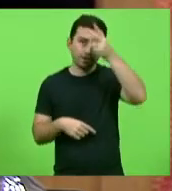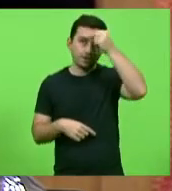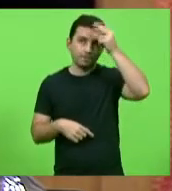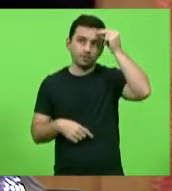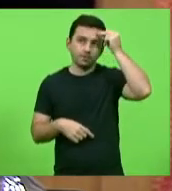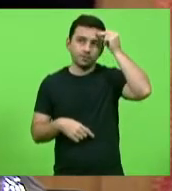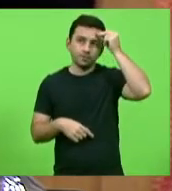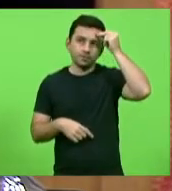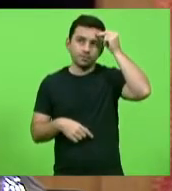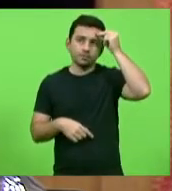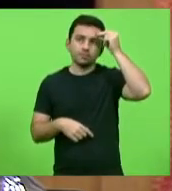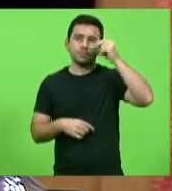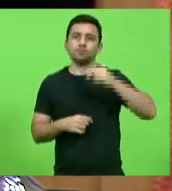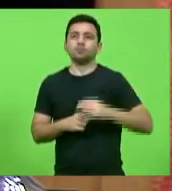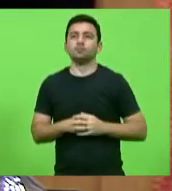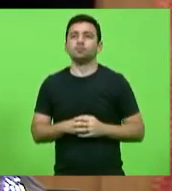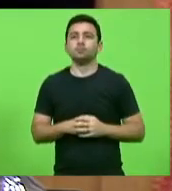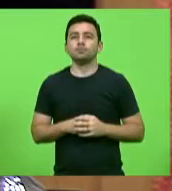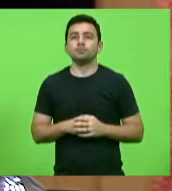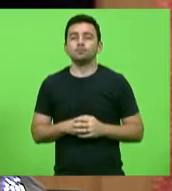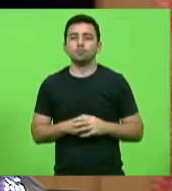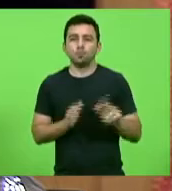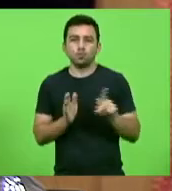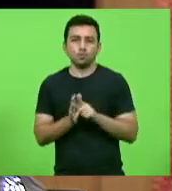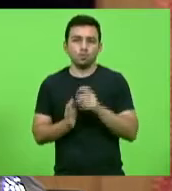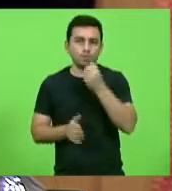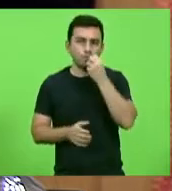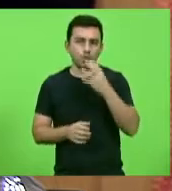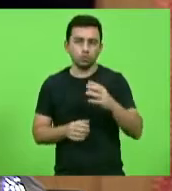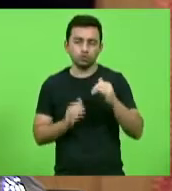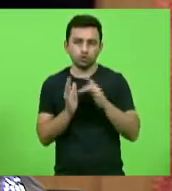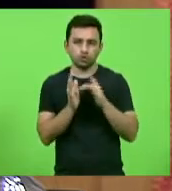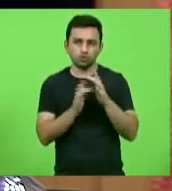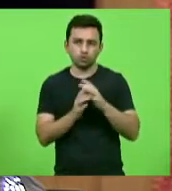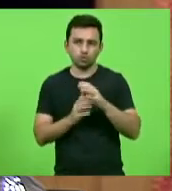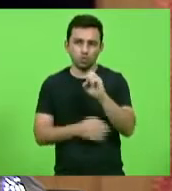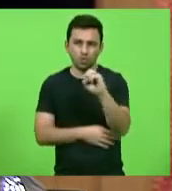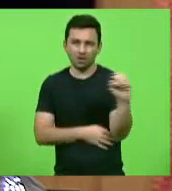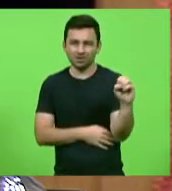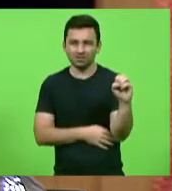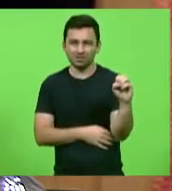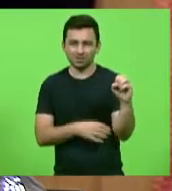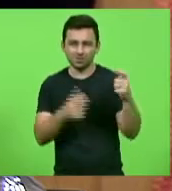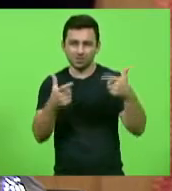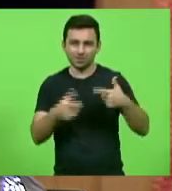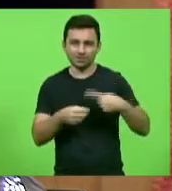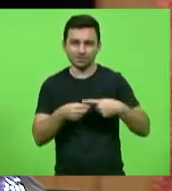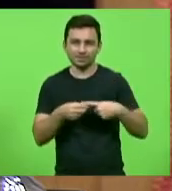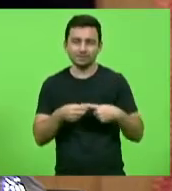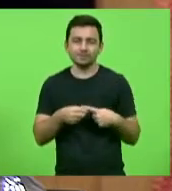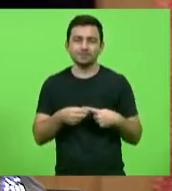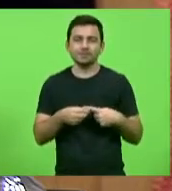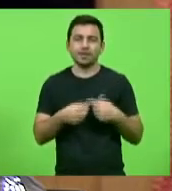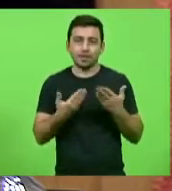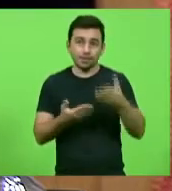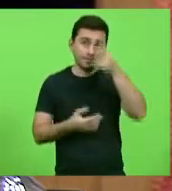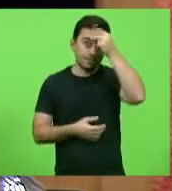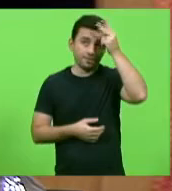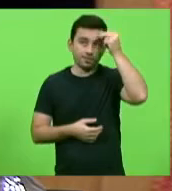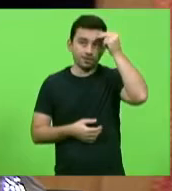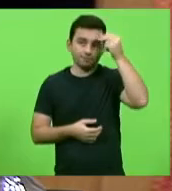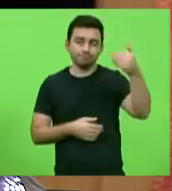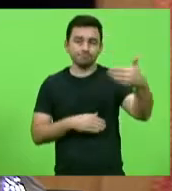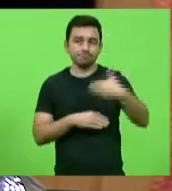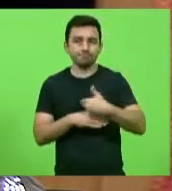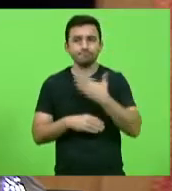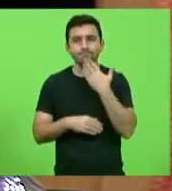de Bom Jesus do Oeste, prefeito que atendeu, veio